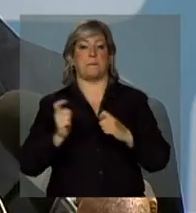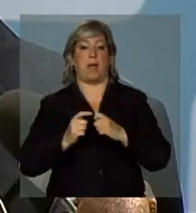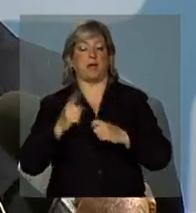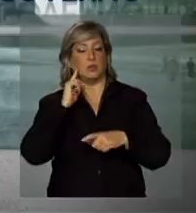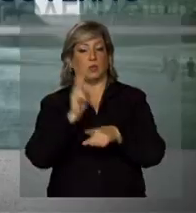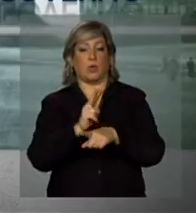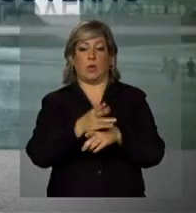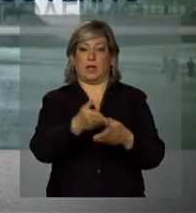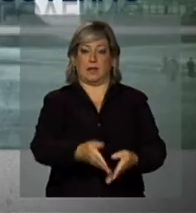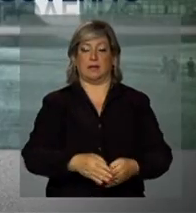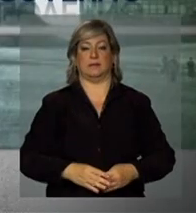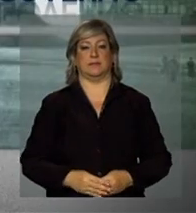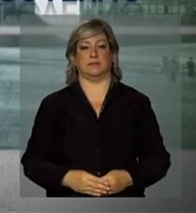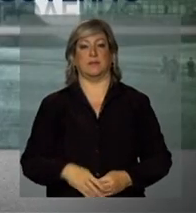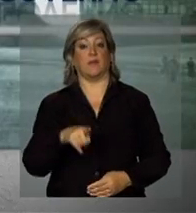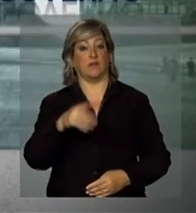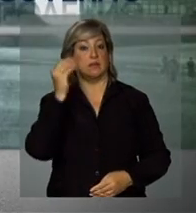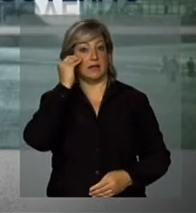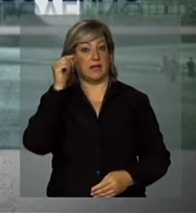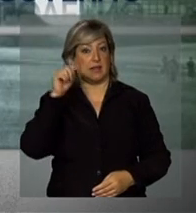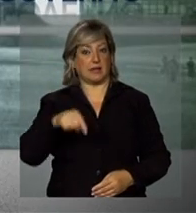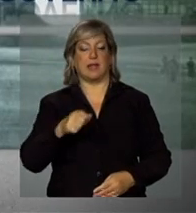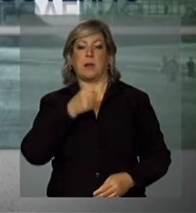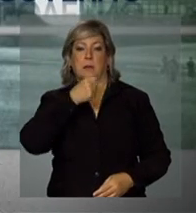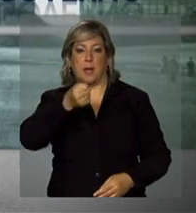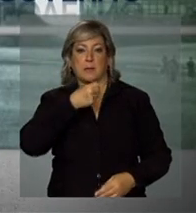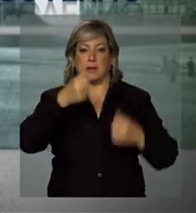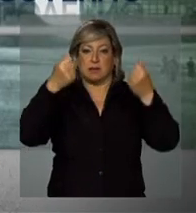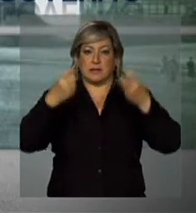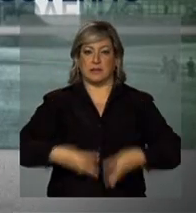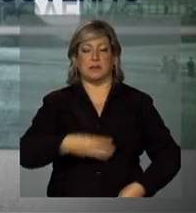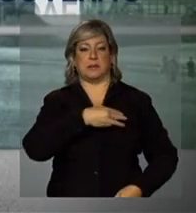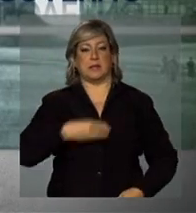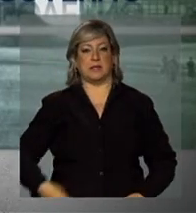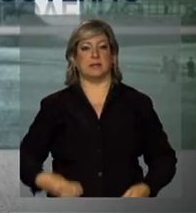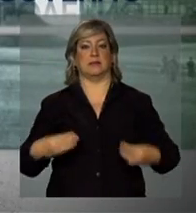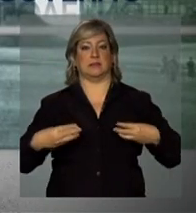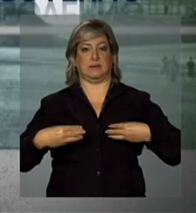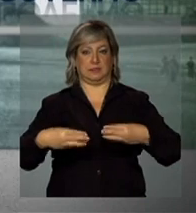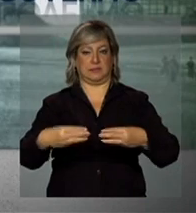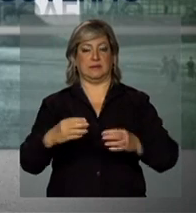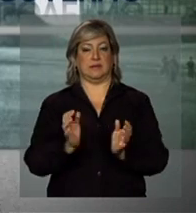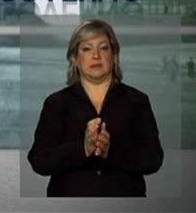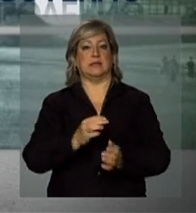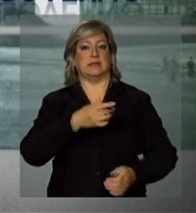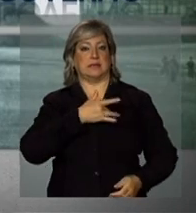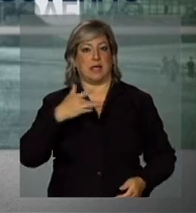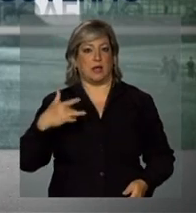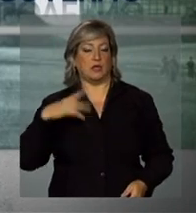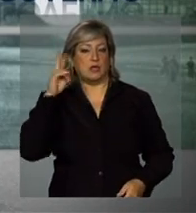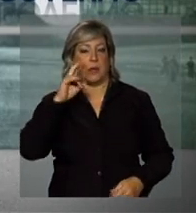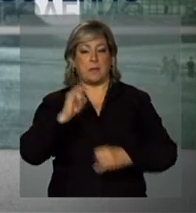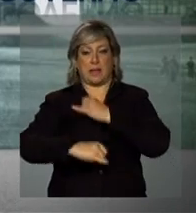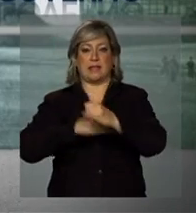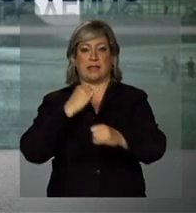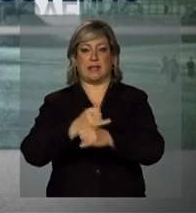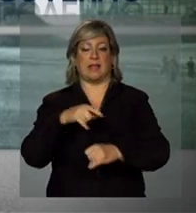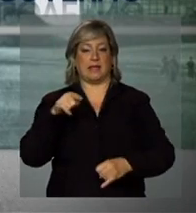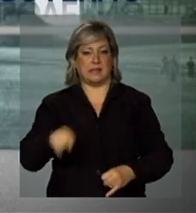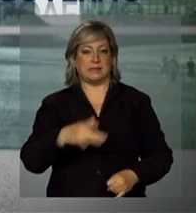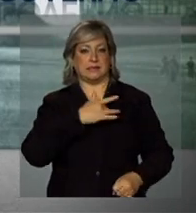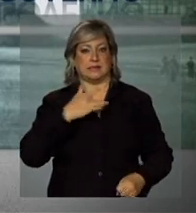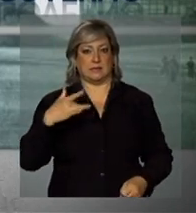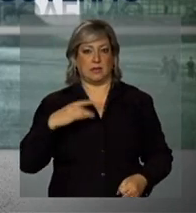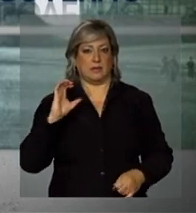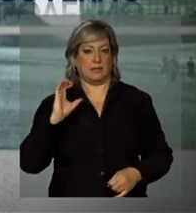acompanha. Você assistiu a entrevista do ministro Alexandre Padilha sobre o portal de saúde do cidadão e o